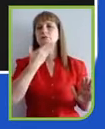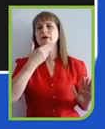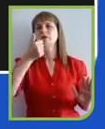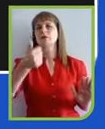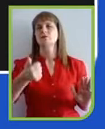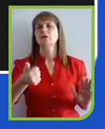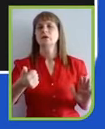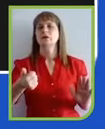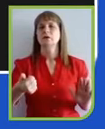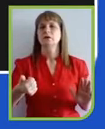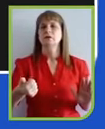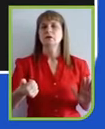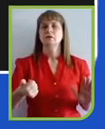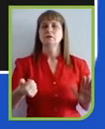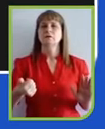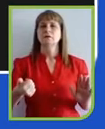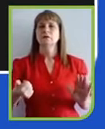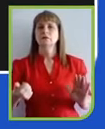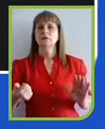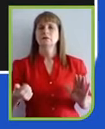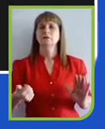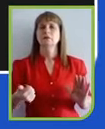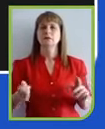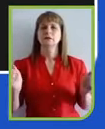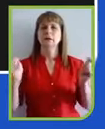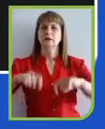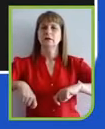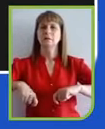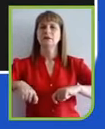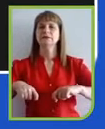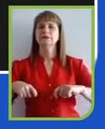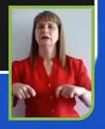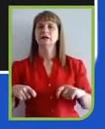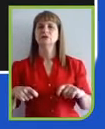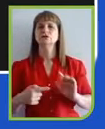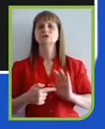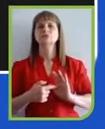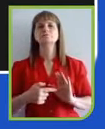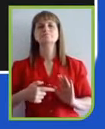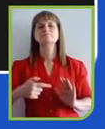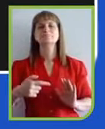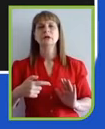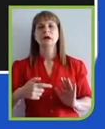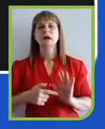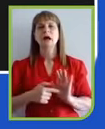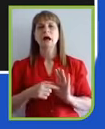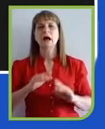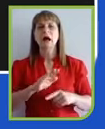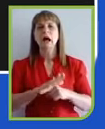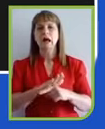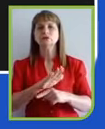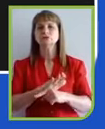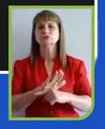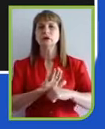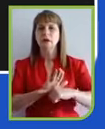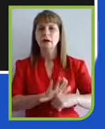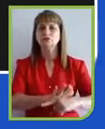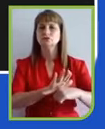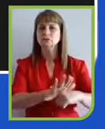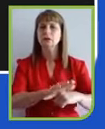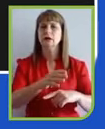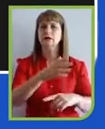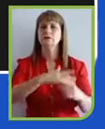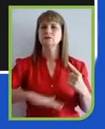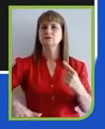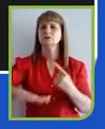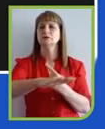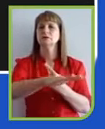desta capacidade de se prontificar a atender o reclamo da população, estar ao lado